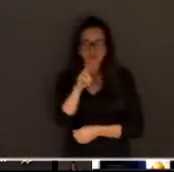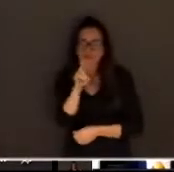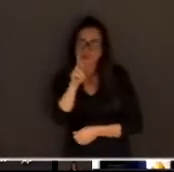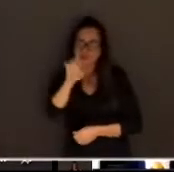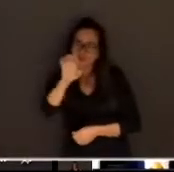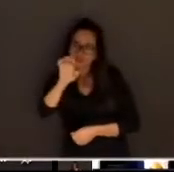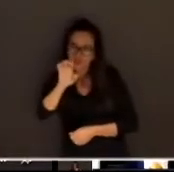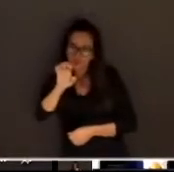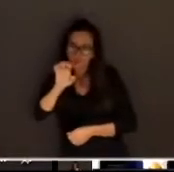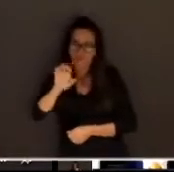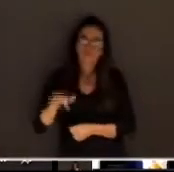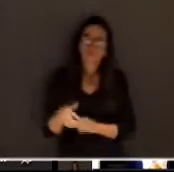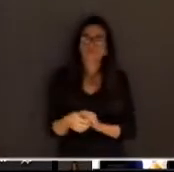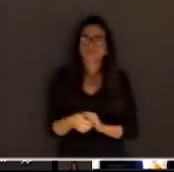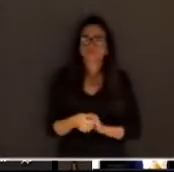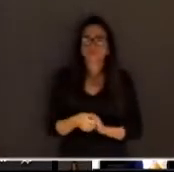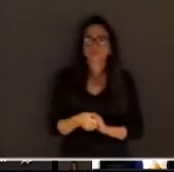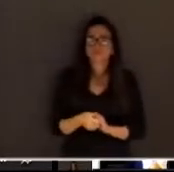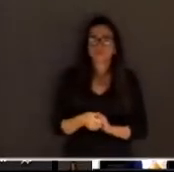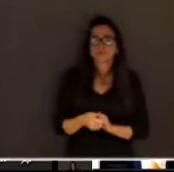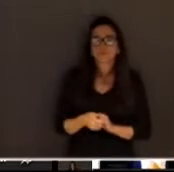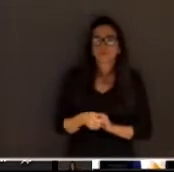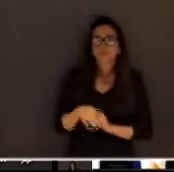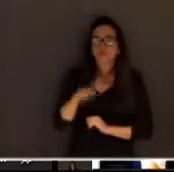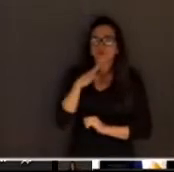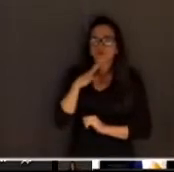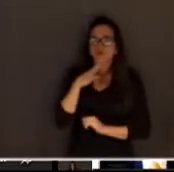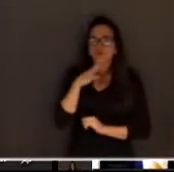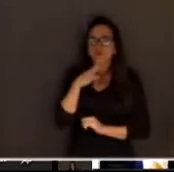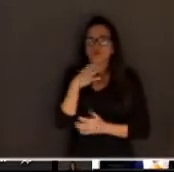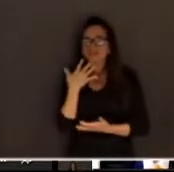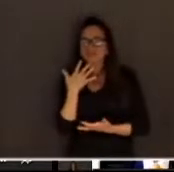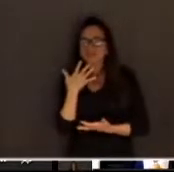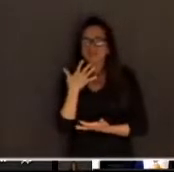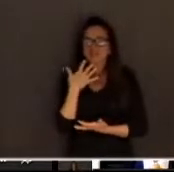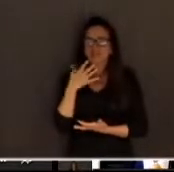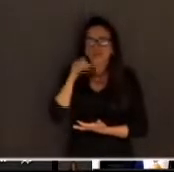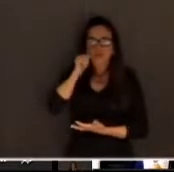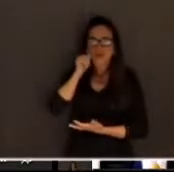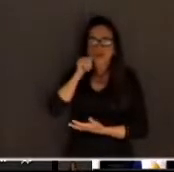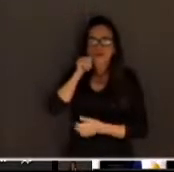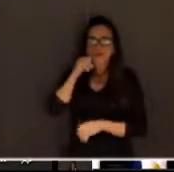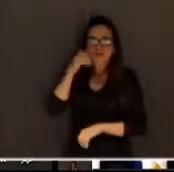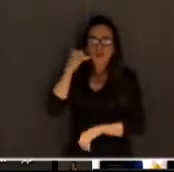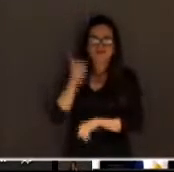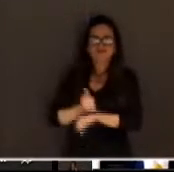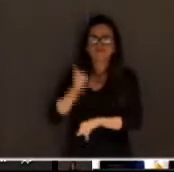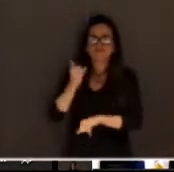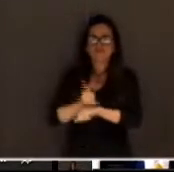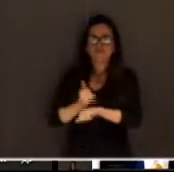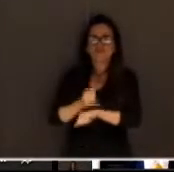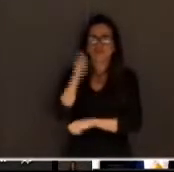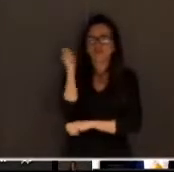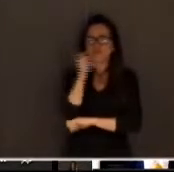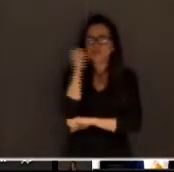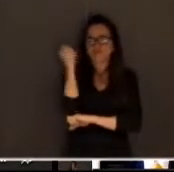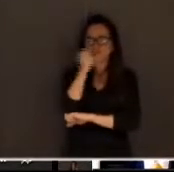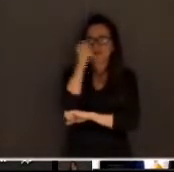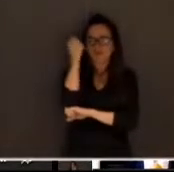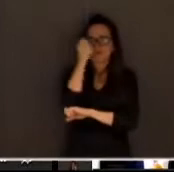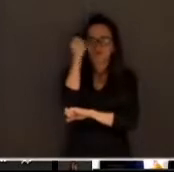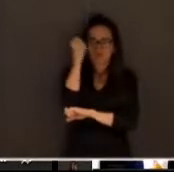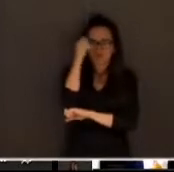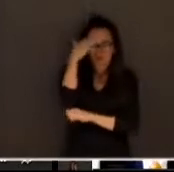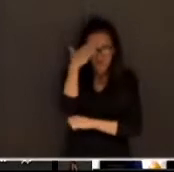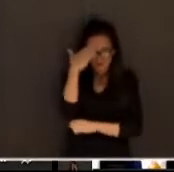Promotores do Júri, conhecida como a Dama de Ferro do Júri Matogrossense. Eu agradeço